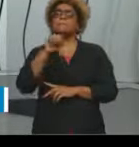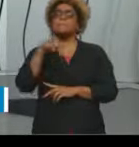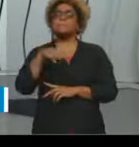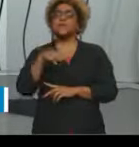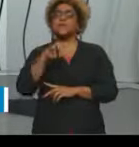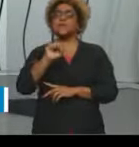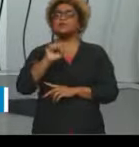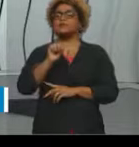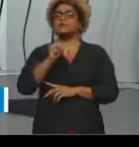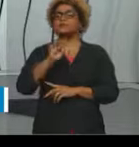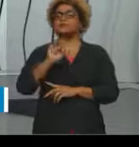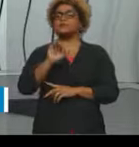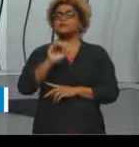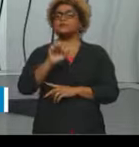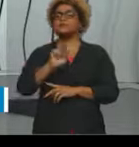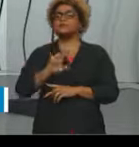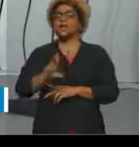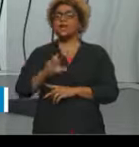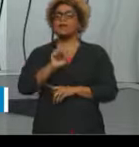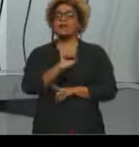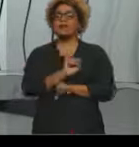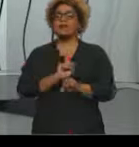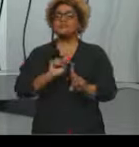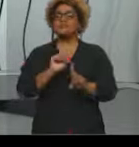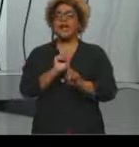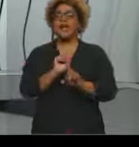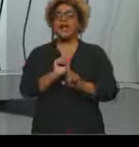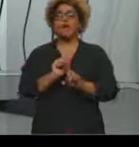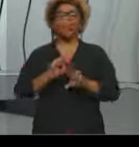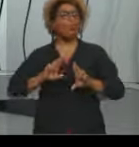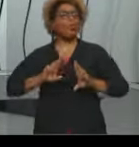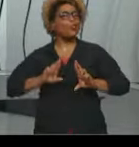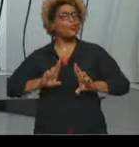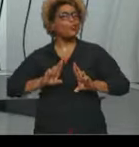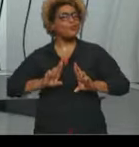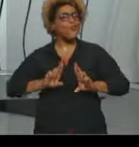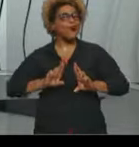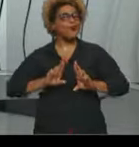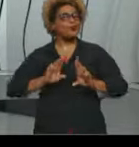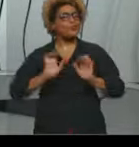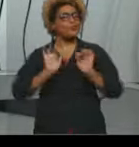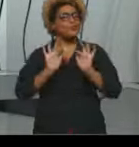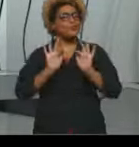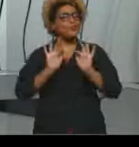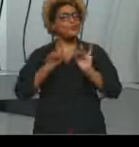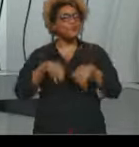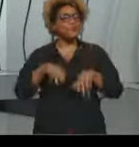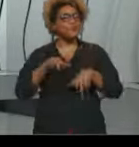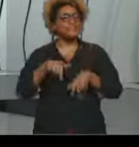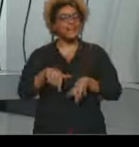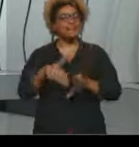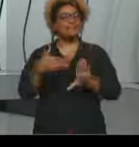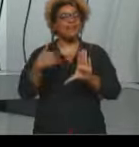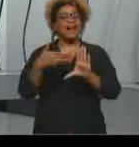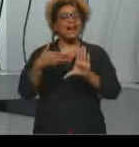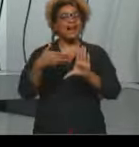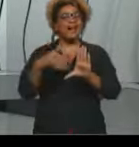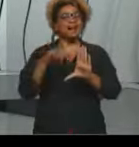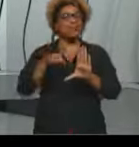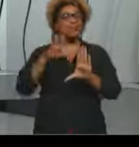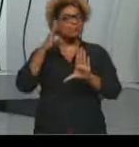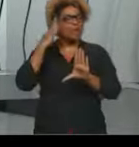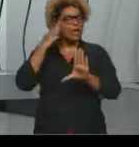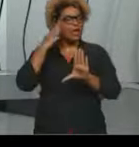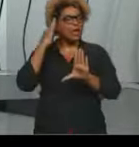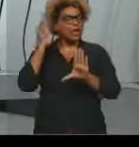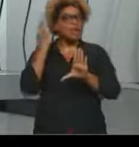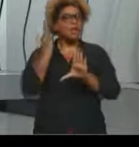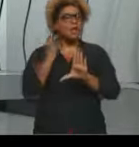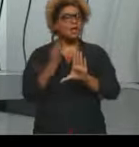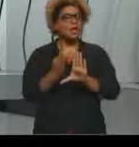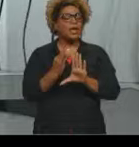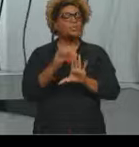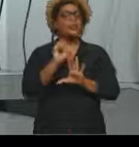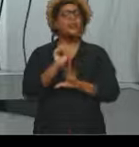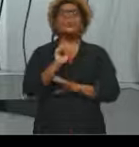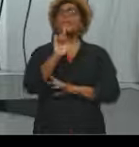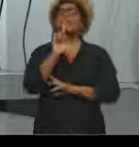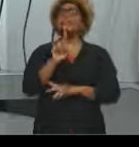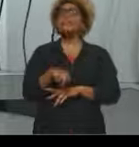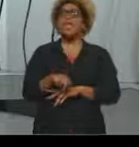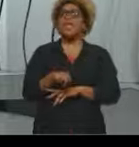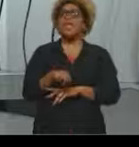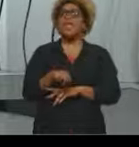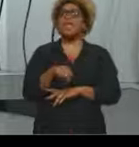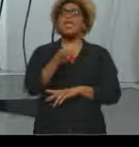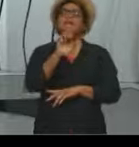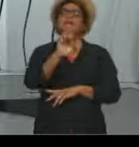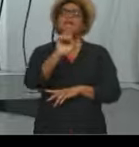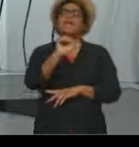Espera-se que ao final dessa aula você seja capaz, né, de compreender o que é esse Estado de Bem-Estar Social e diferenciar esse tipo